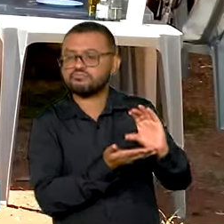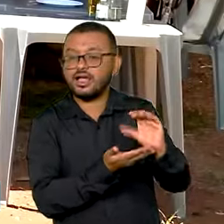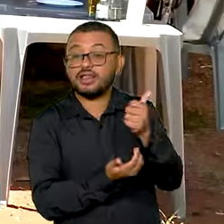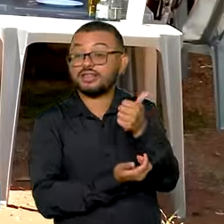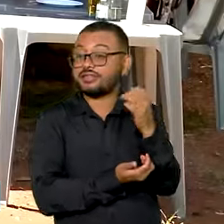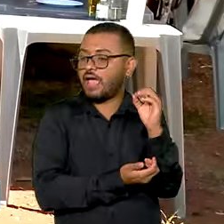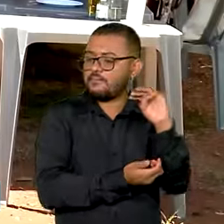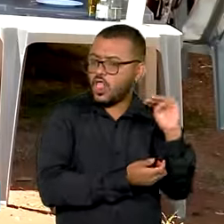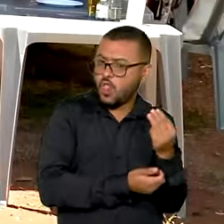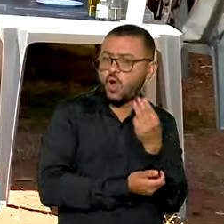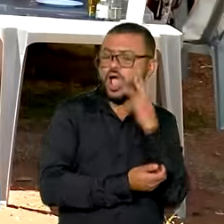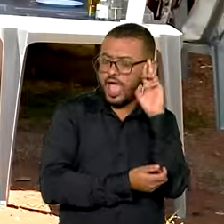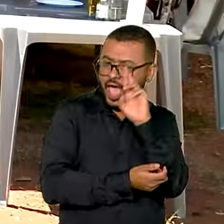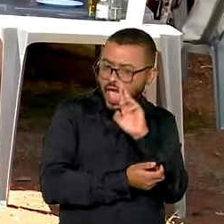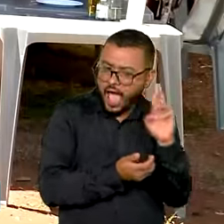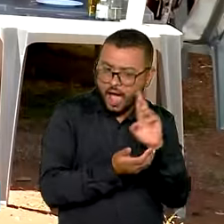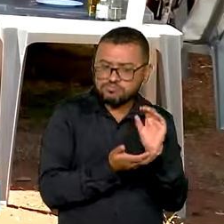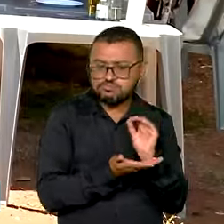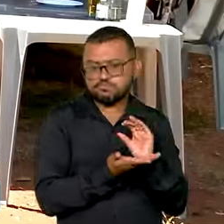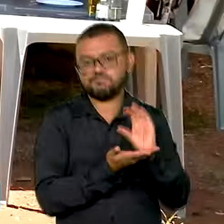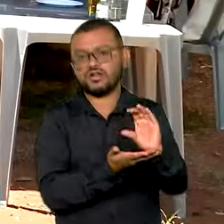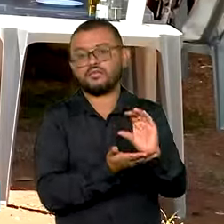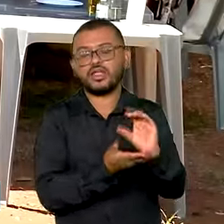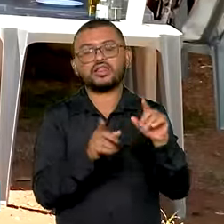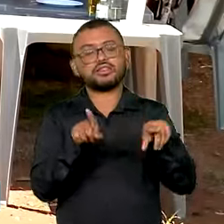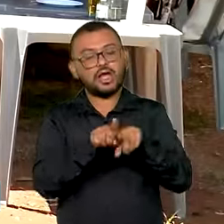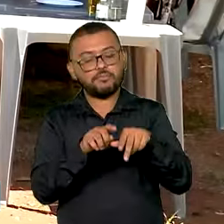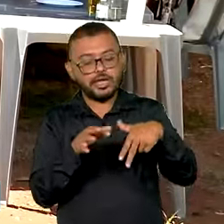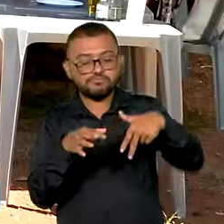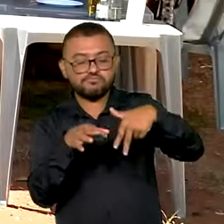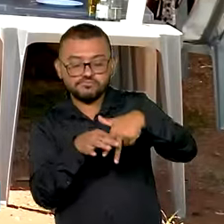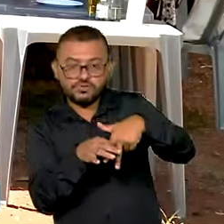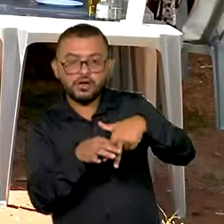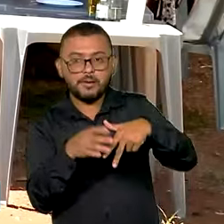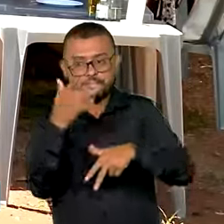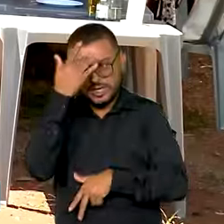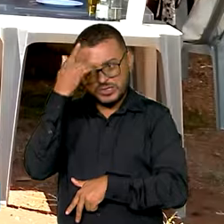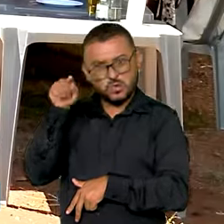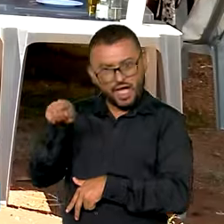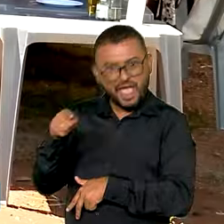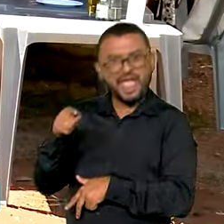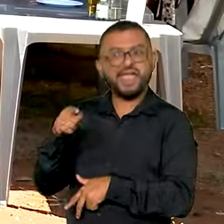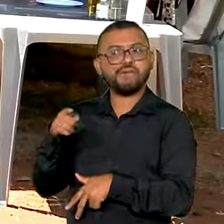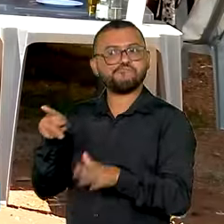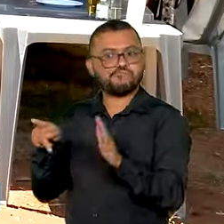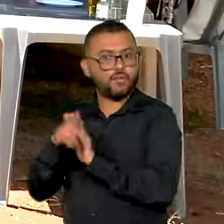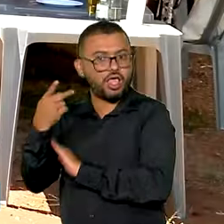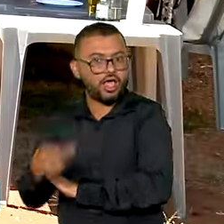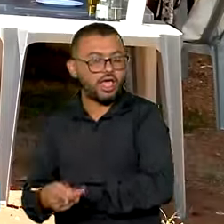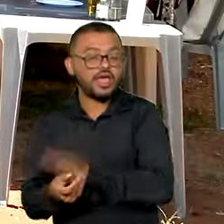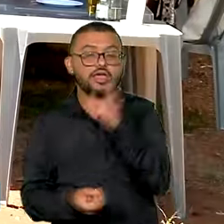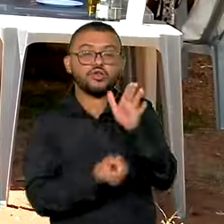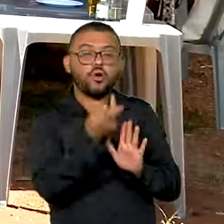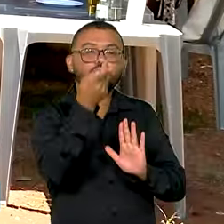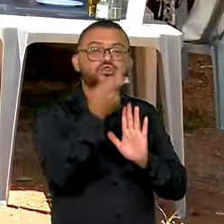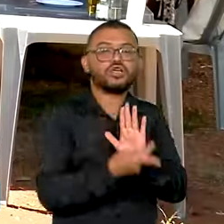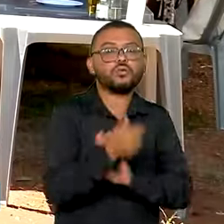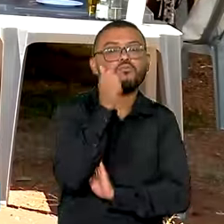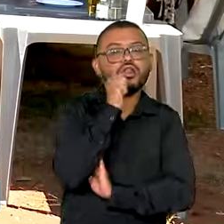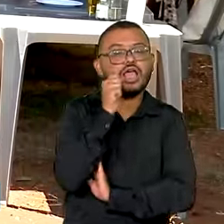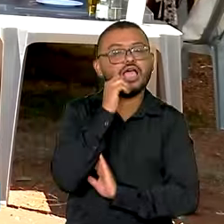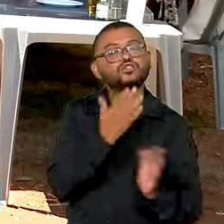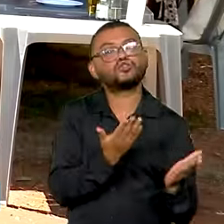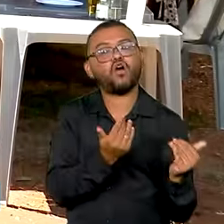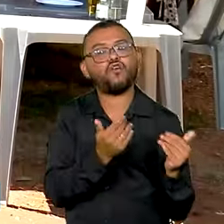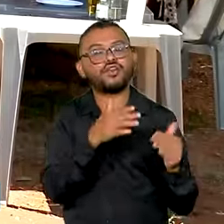10 milhões de reais em tornozeleiras eletrônicas para agressores e programa que inclui mulheres jovens